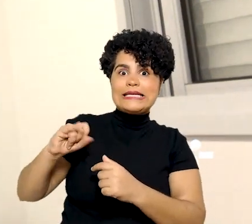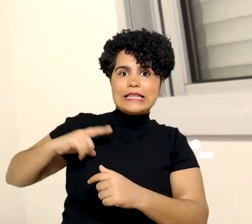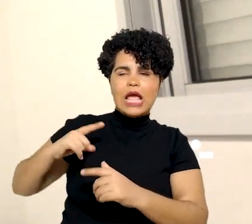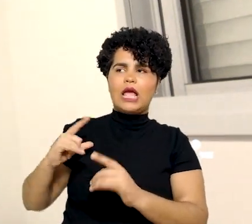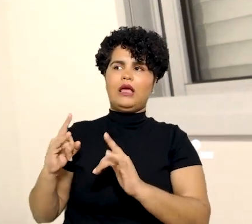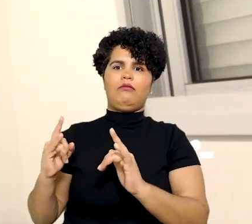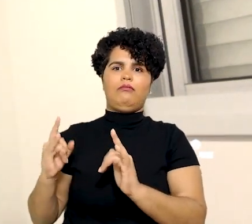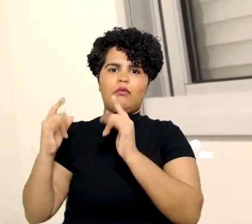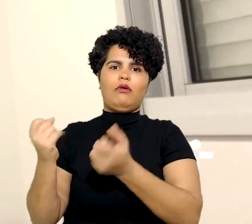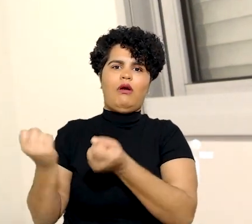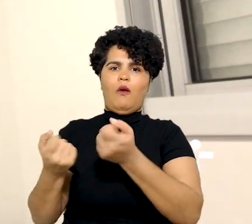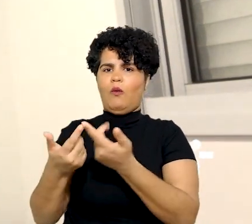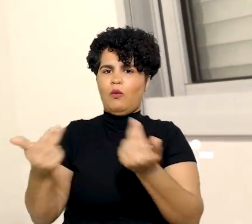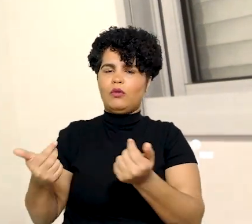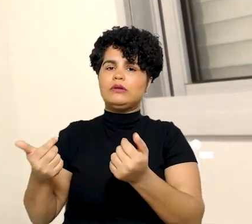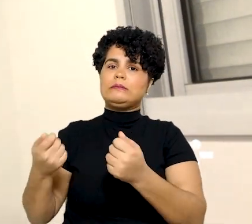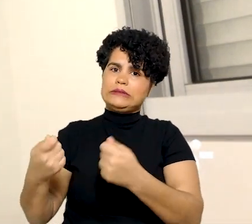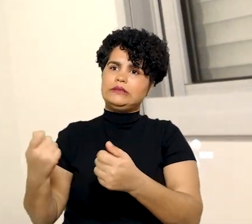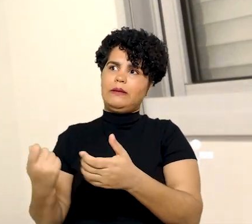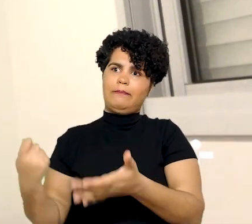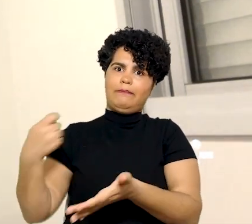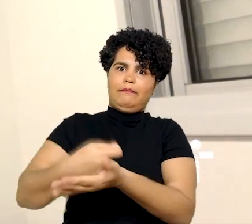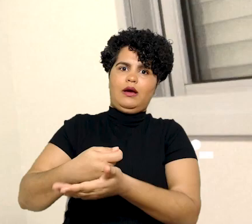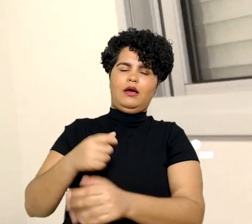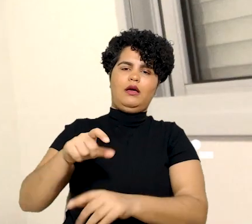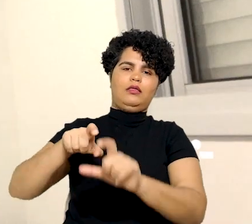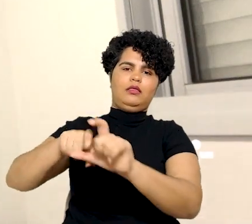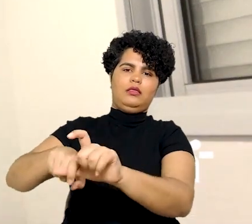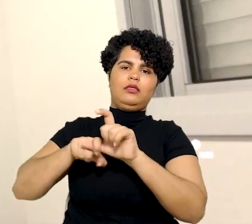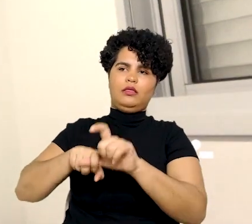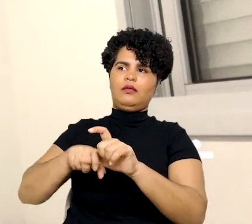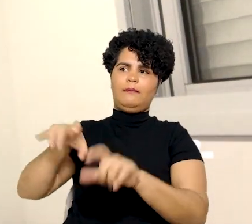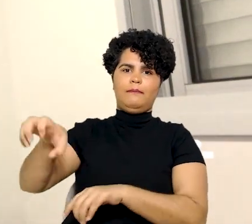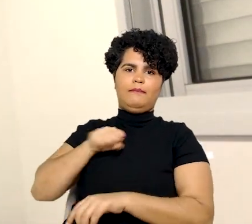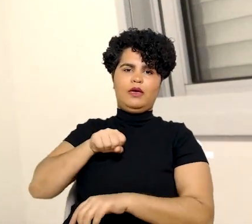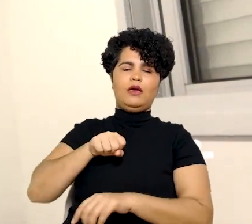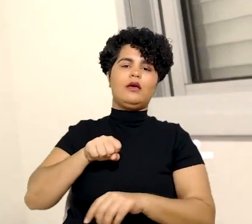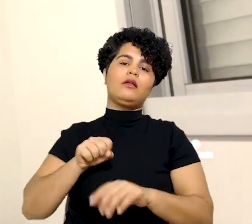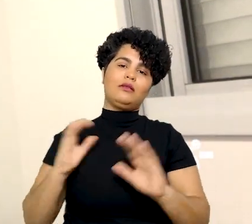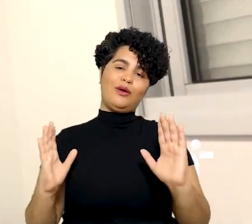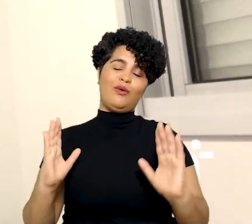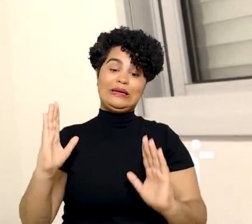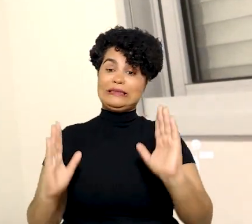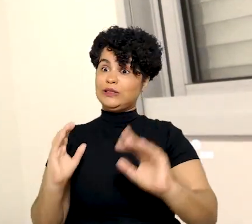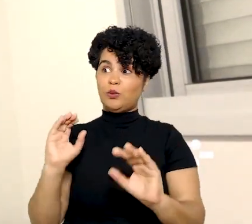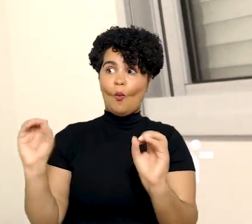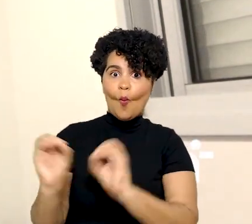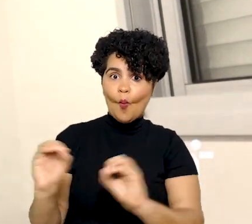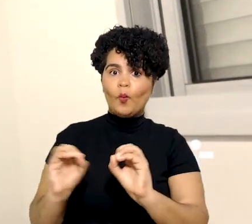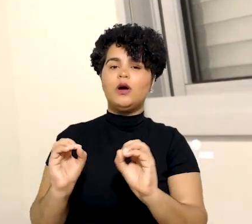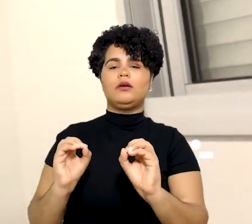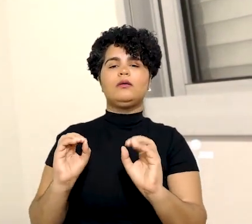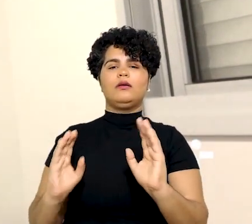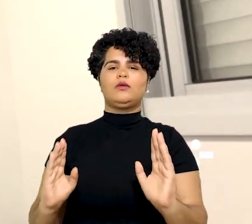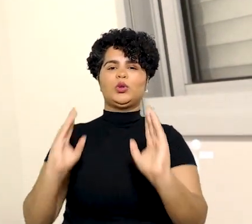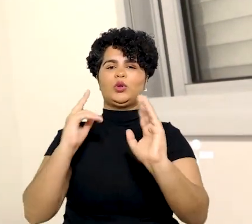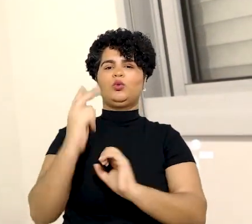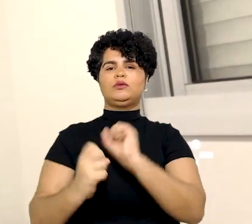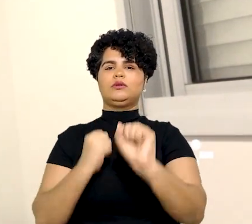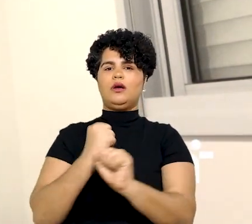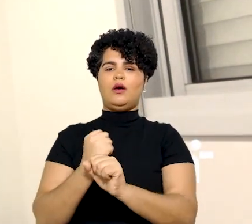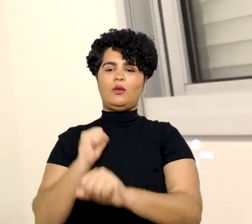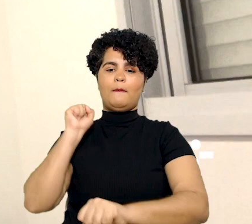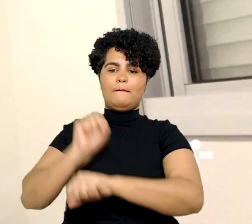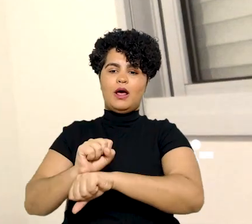recair a penhora. Nessas duas hipóteses, então, de acordo com a Lei 6.830, é possível a suspensão do